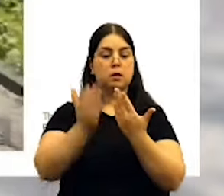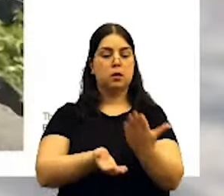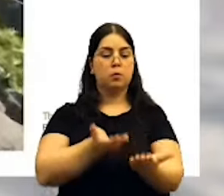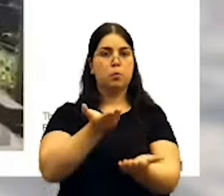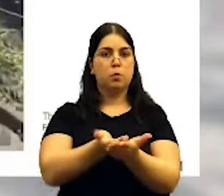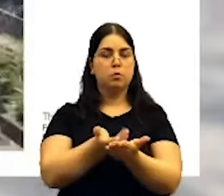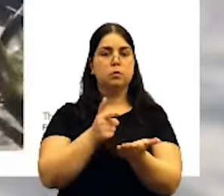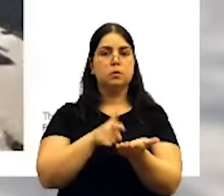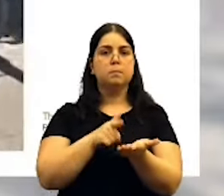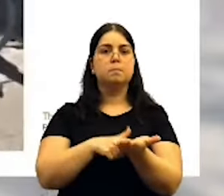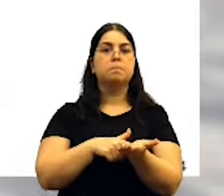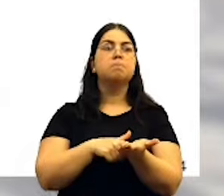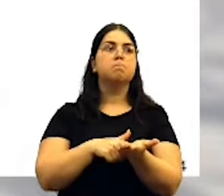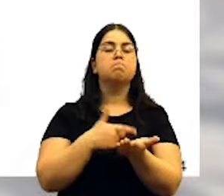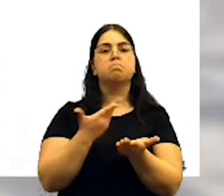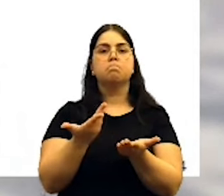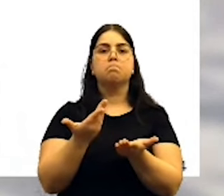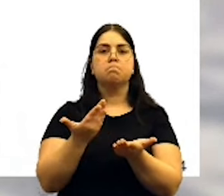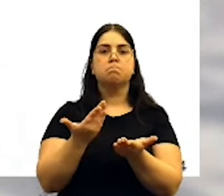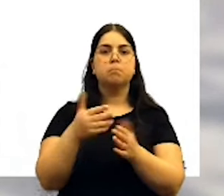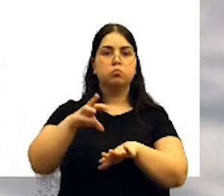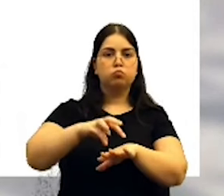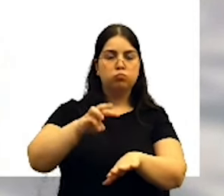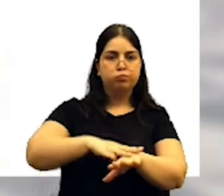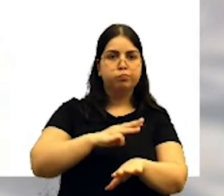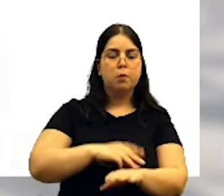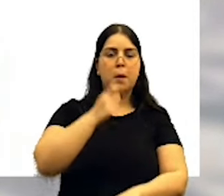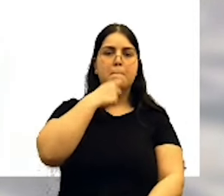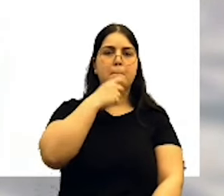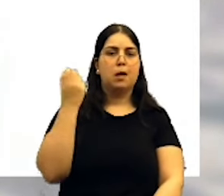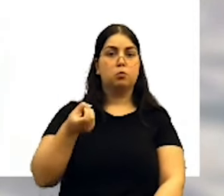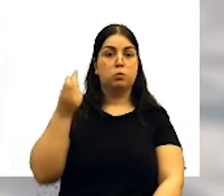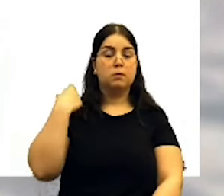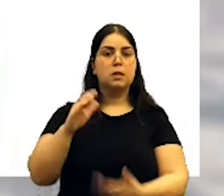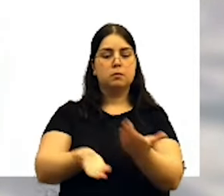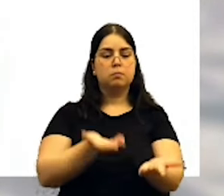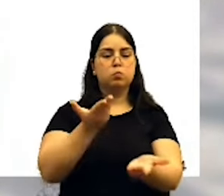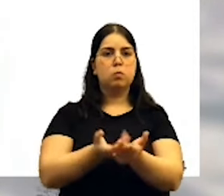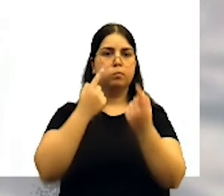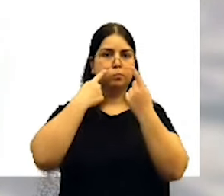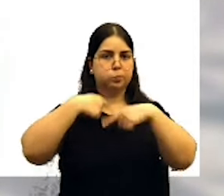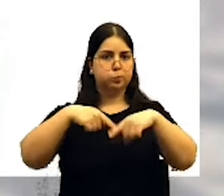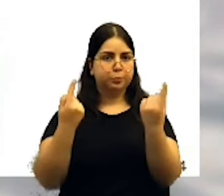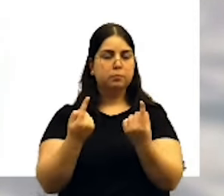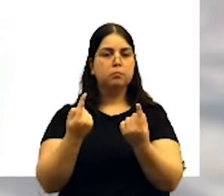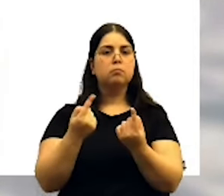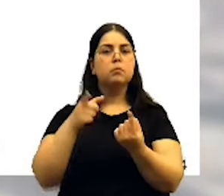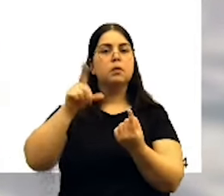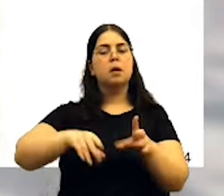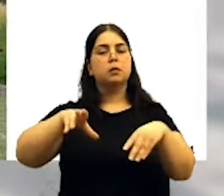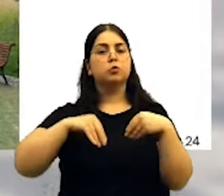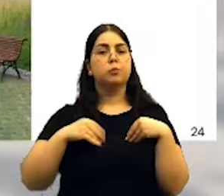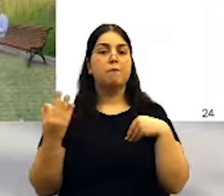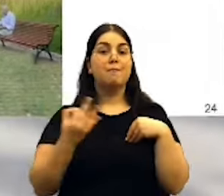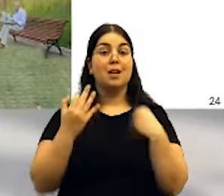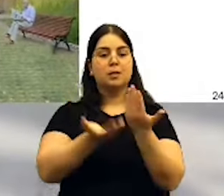nós já demos a conhecer este executivo em maio do ano passado, esta proposta, e assumimos que este tipo